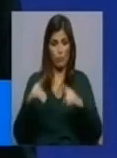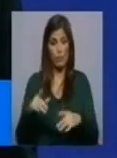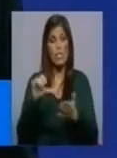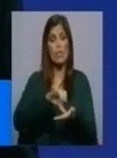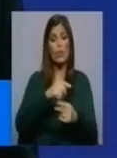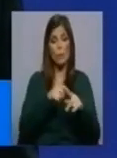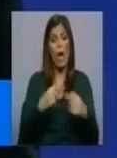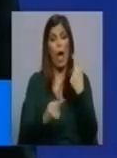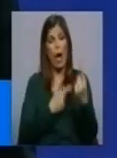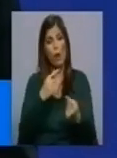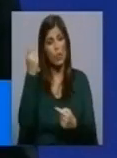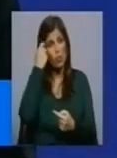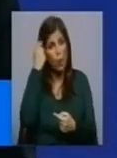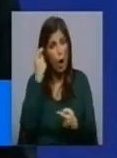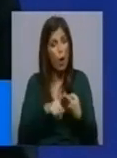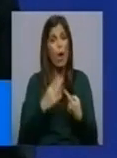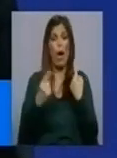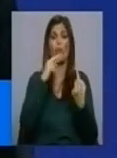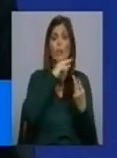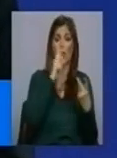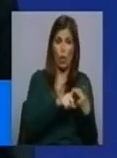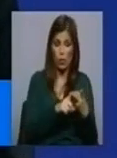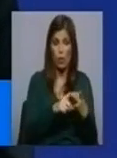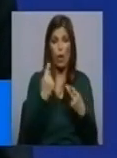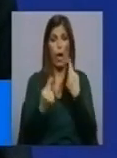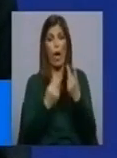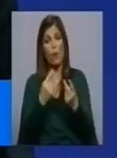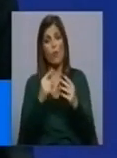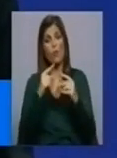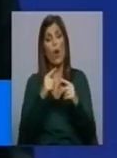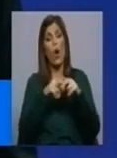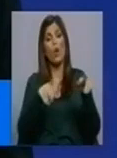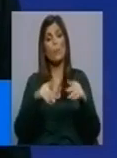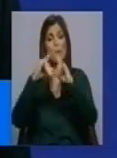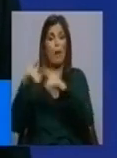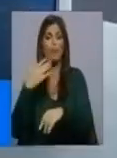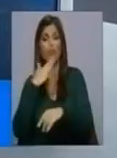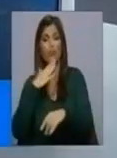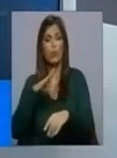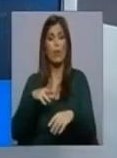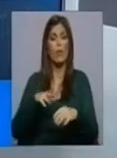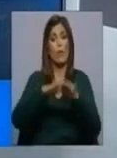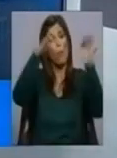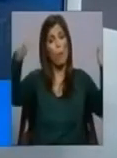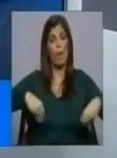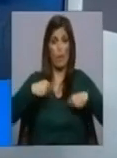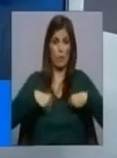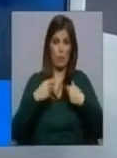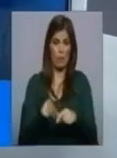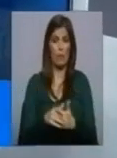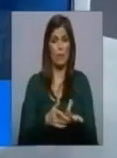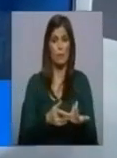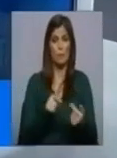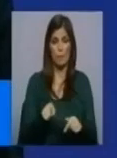Alguns para o Hospital de São João, outros para o Hospital de Santo António, outros para o Hospital de Campanha, que está a funcionar no Rosamota.